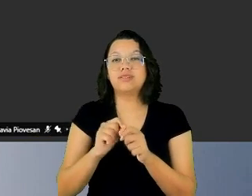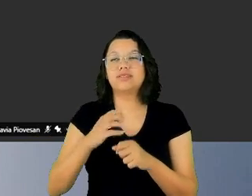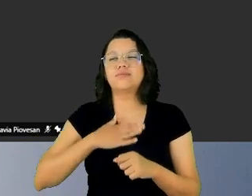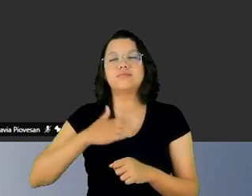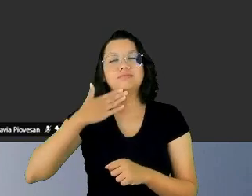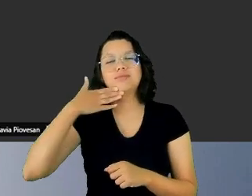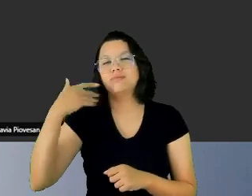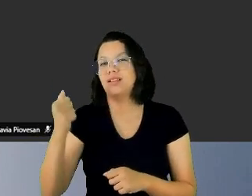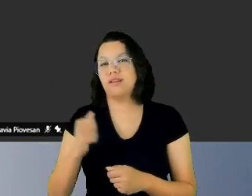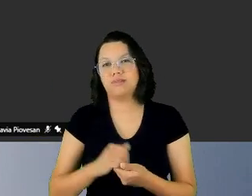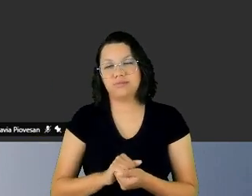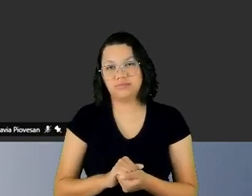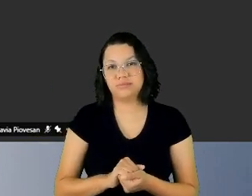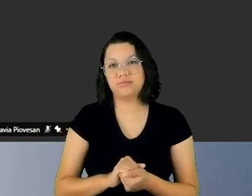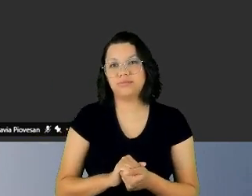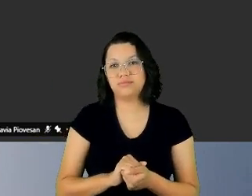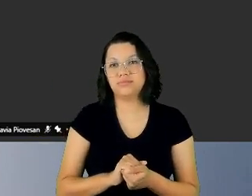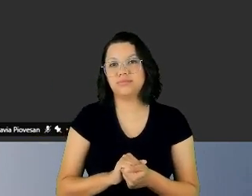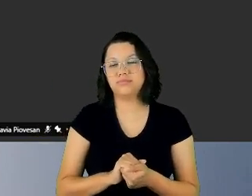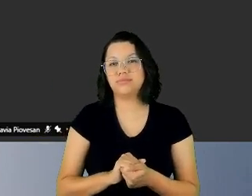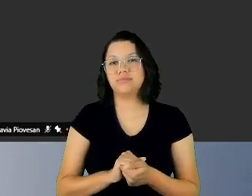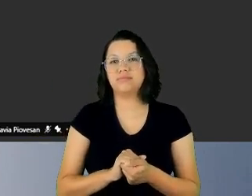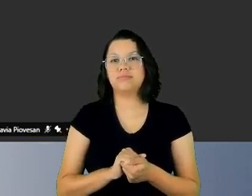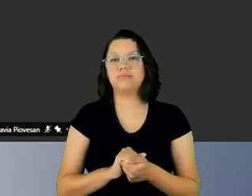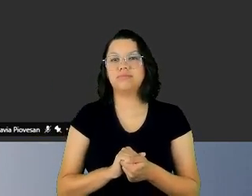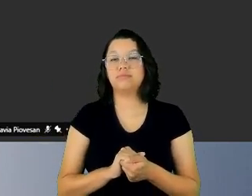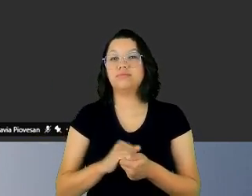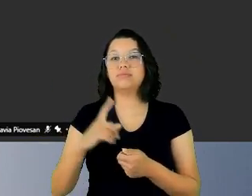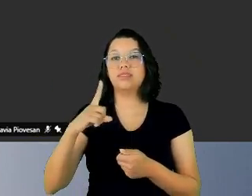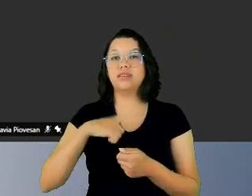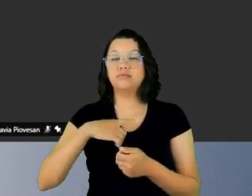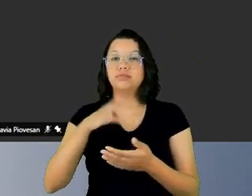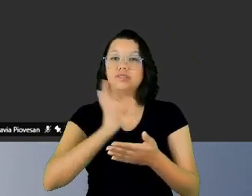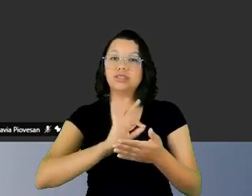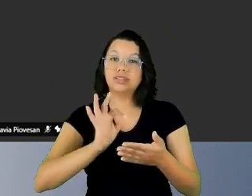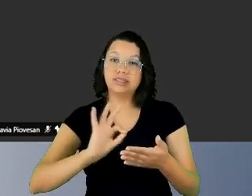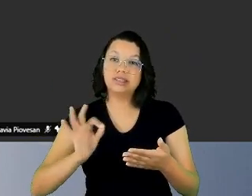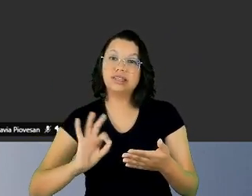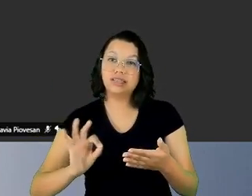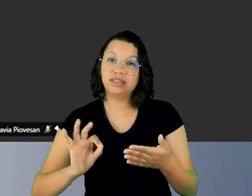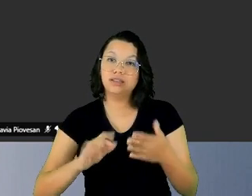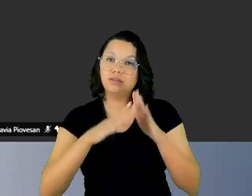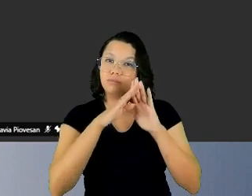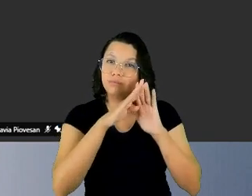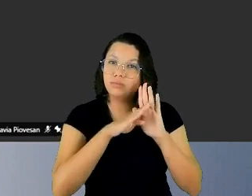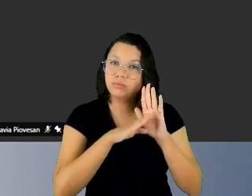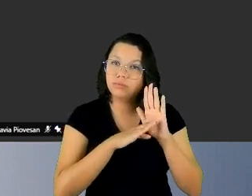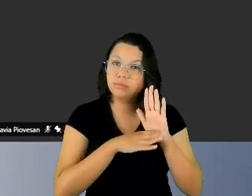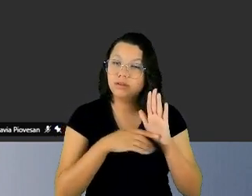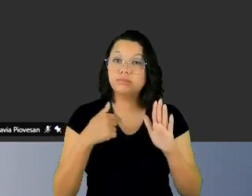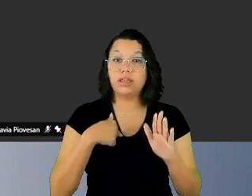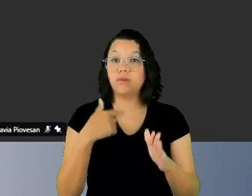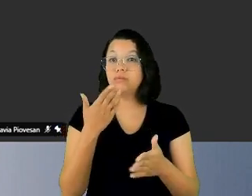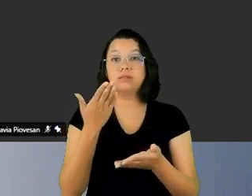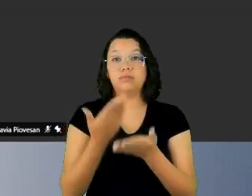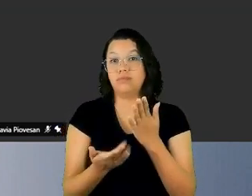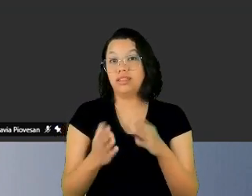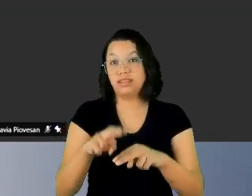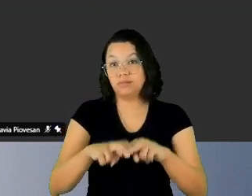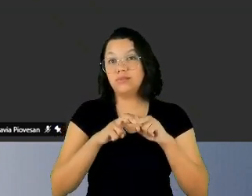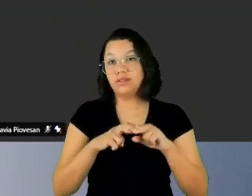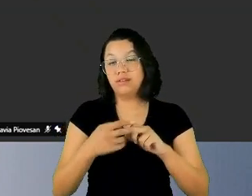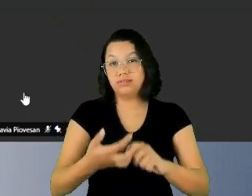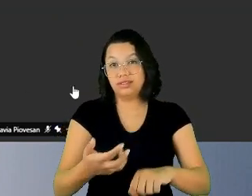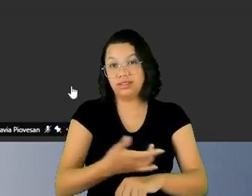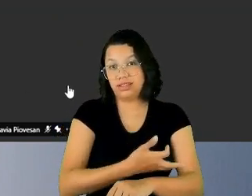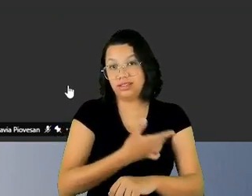Eu tinha escrito um roteirozinho para não me perder por conta da emoção, mas não vai adiantar muita coisa que a emoção já tomou conta